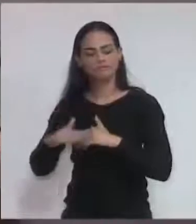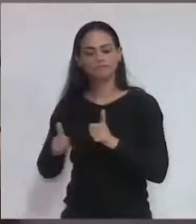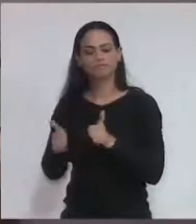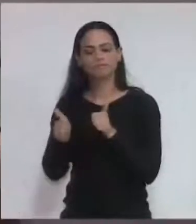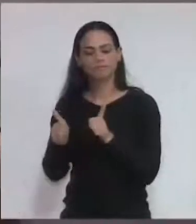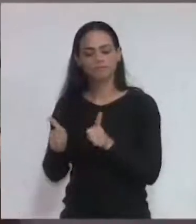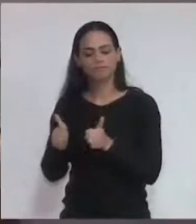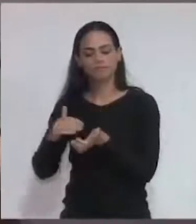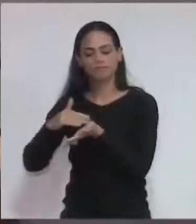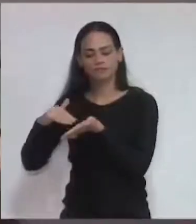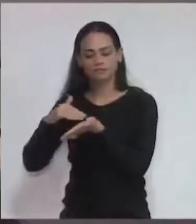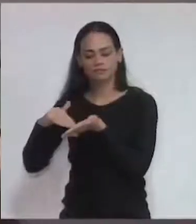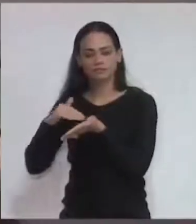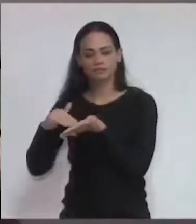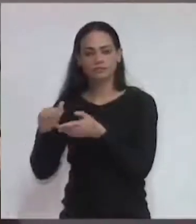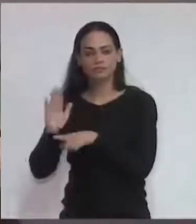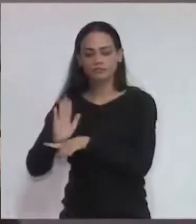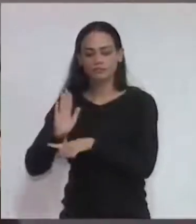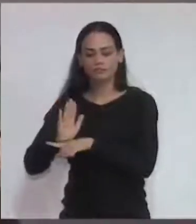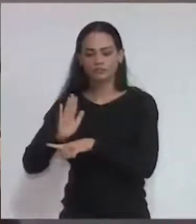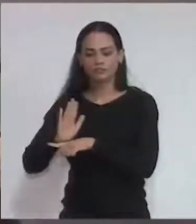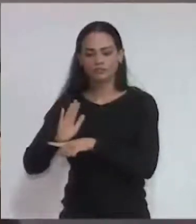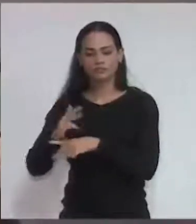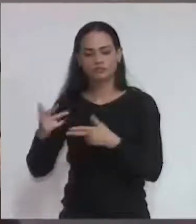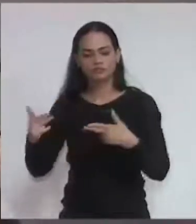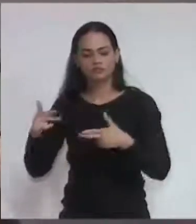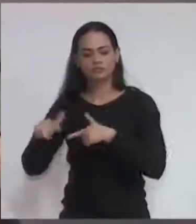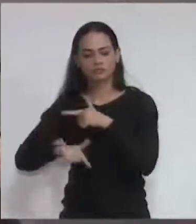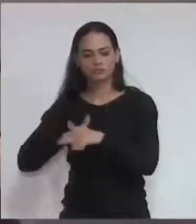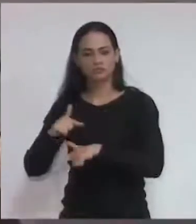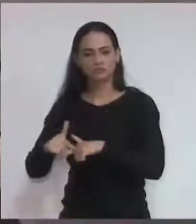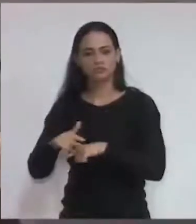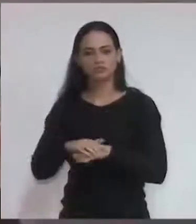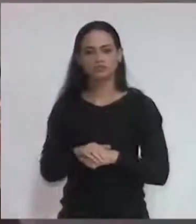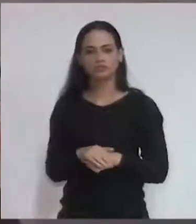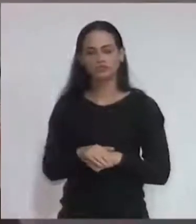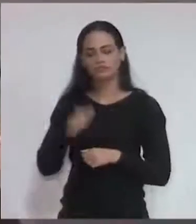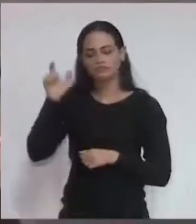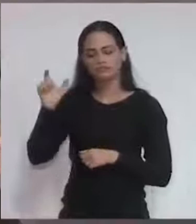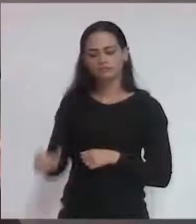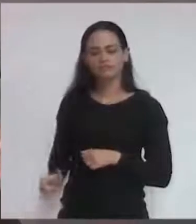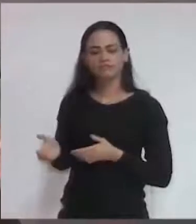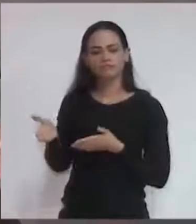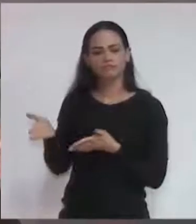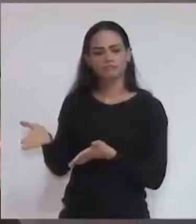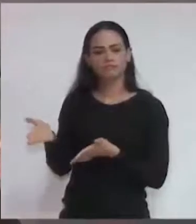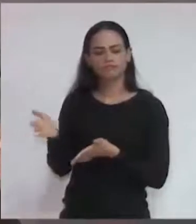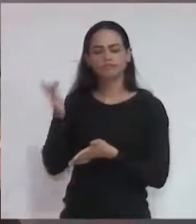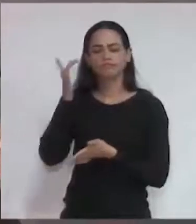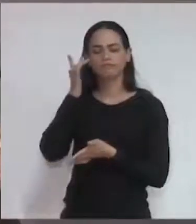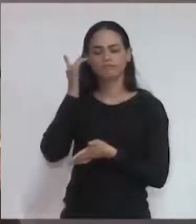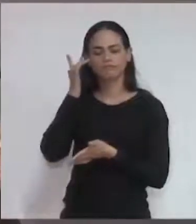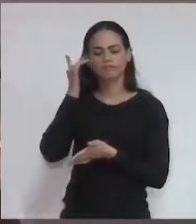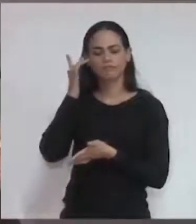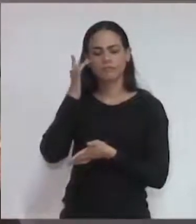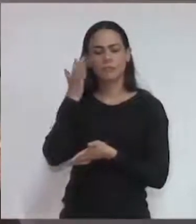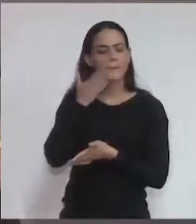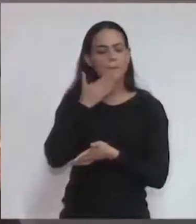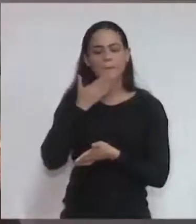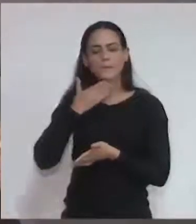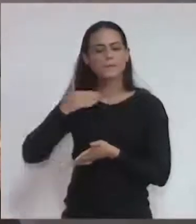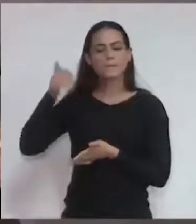secretaria de serviços. Um grande homem, um grande trabalhador, acredito eu, que os melhores diretores que nós temos